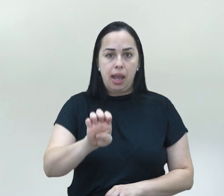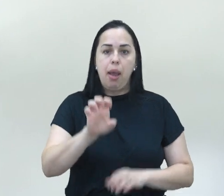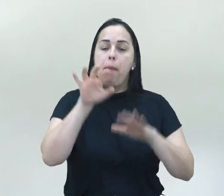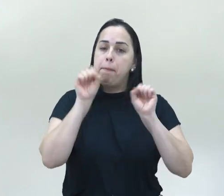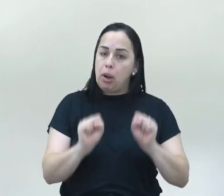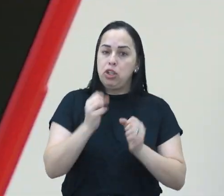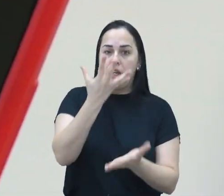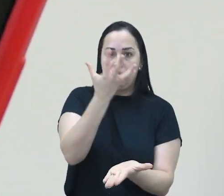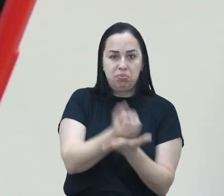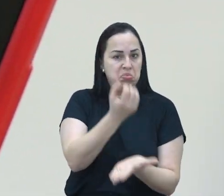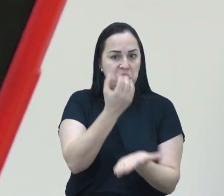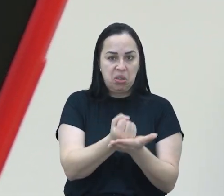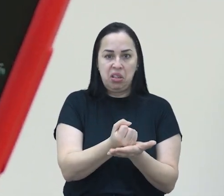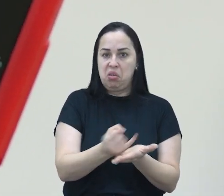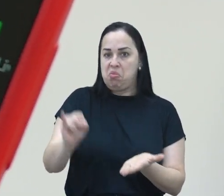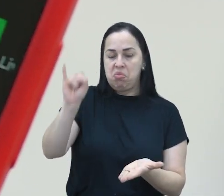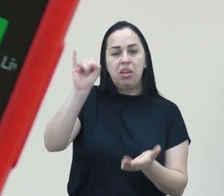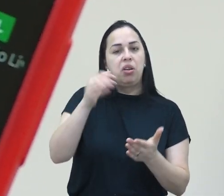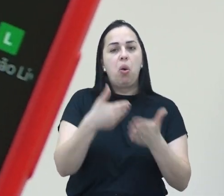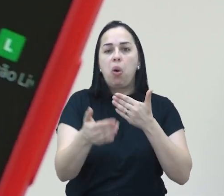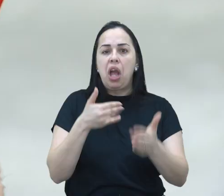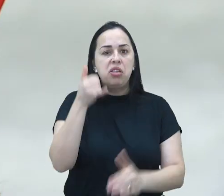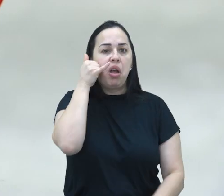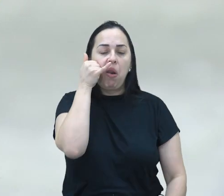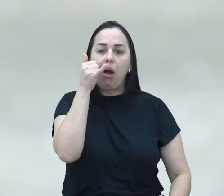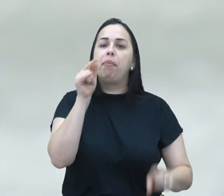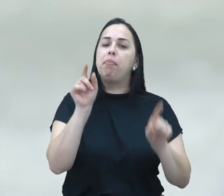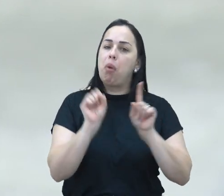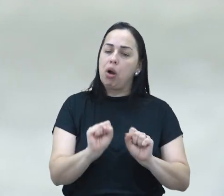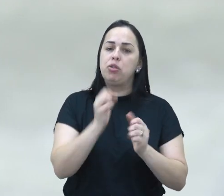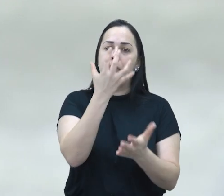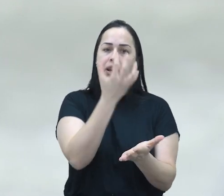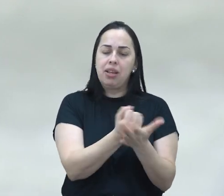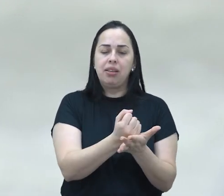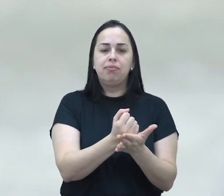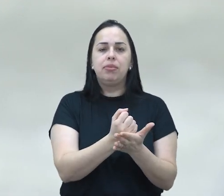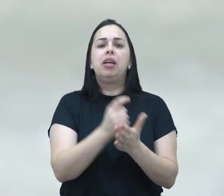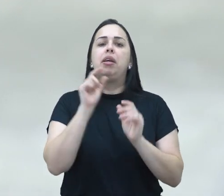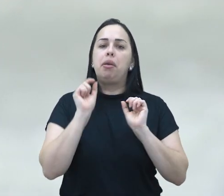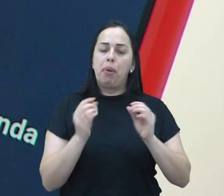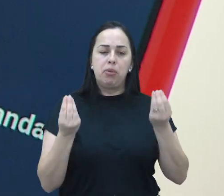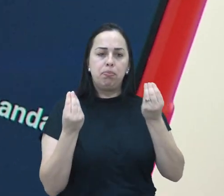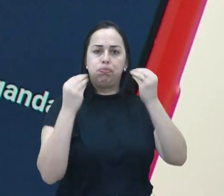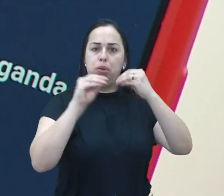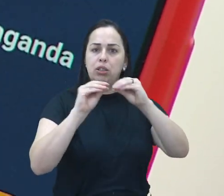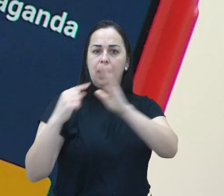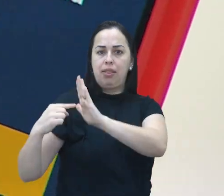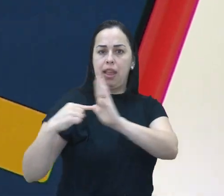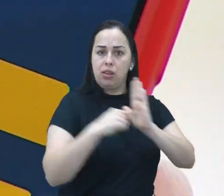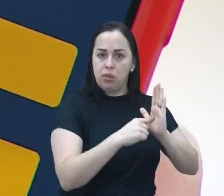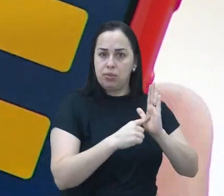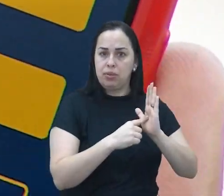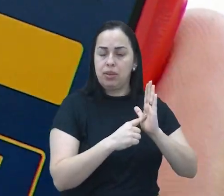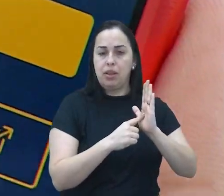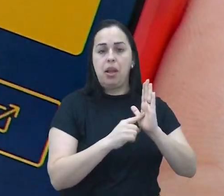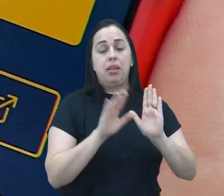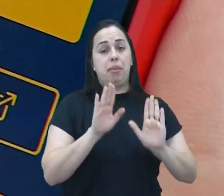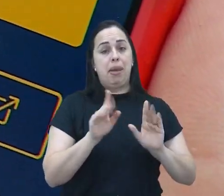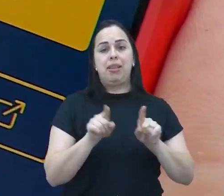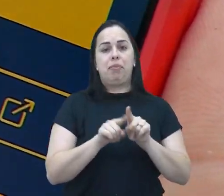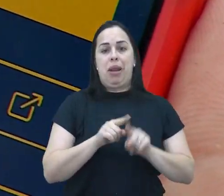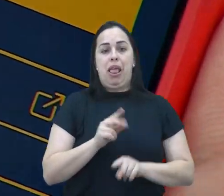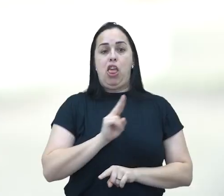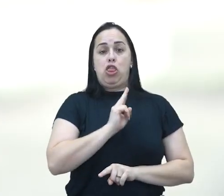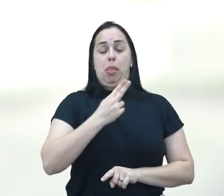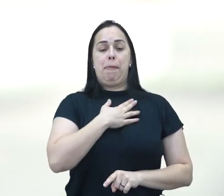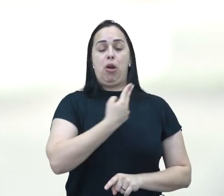pelo TSE, pode ser baixado pela loja virtual em qualquer telefone celular, e, por lá, é possível registrar